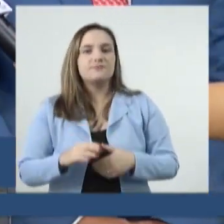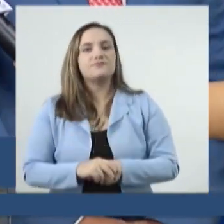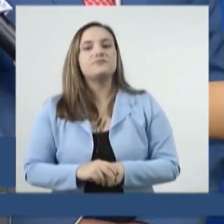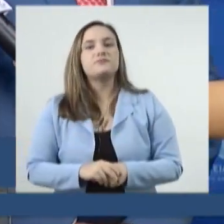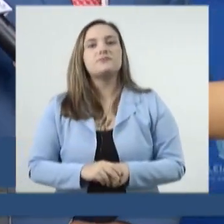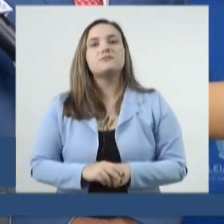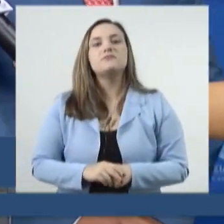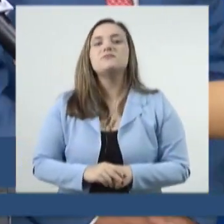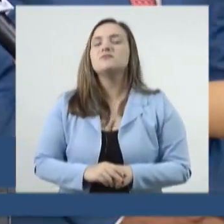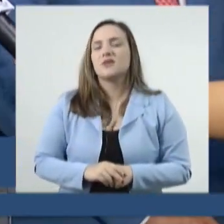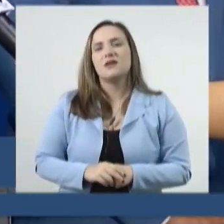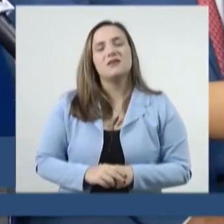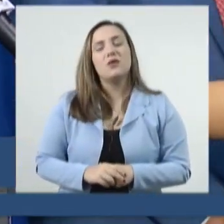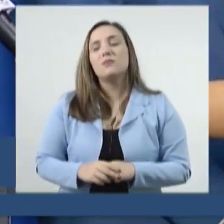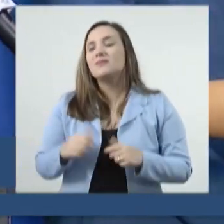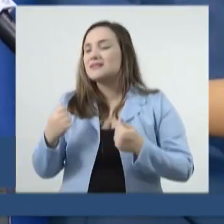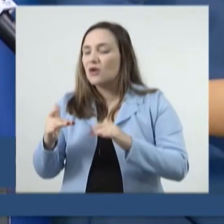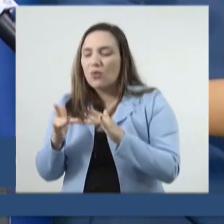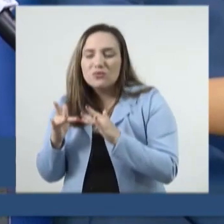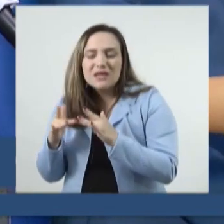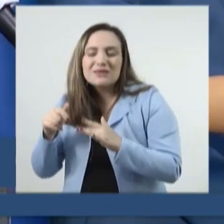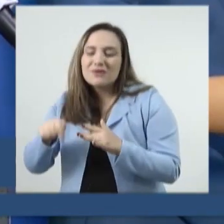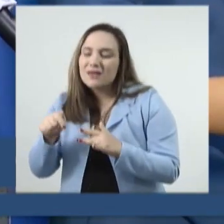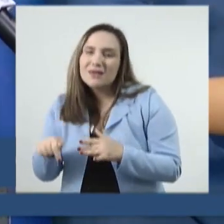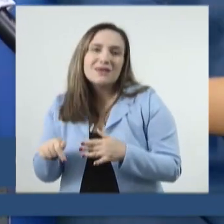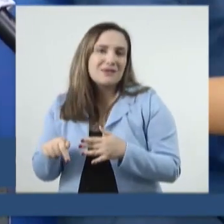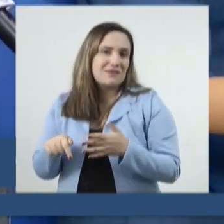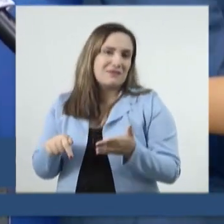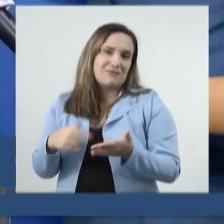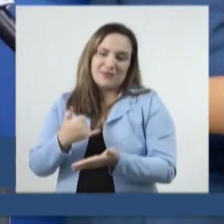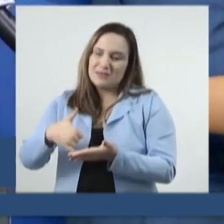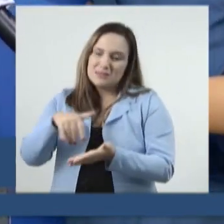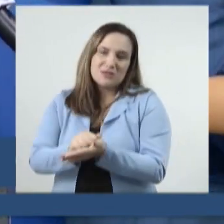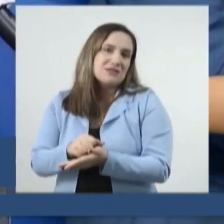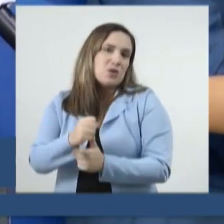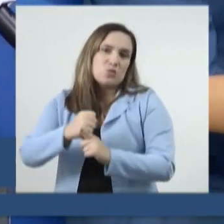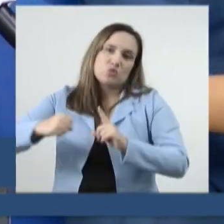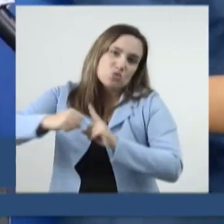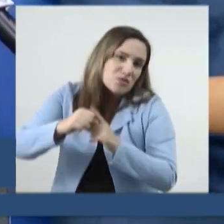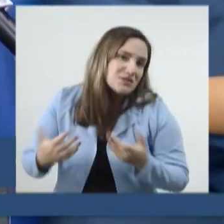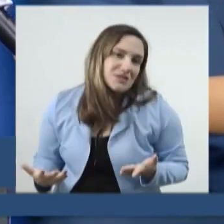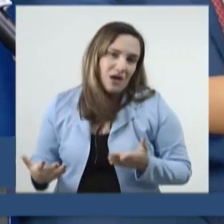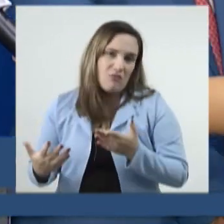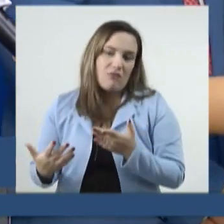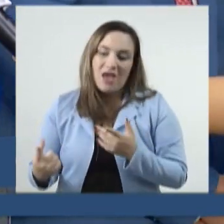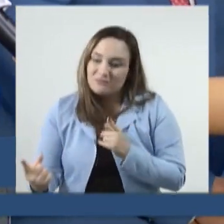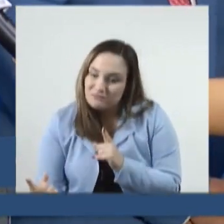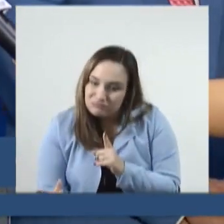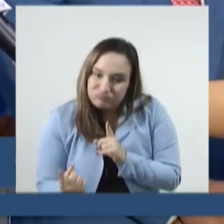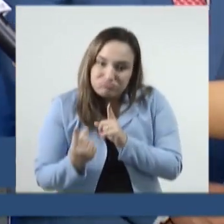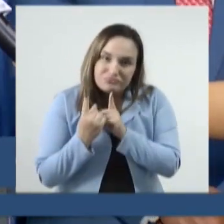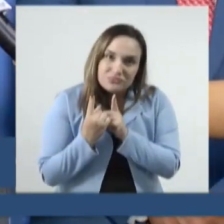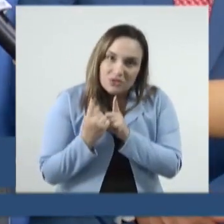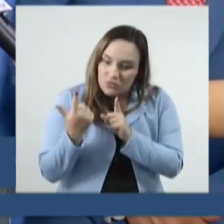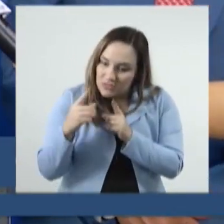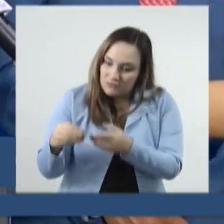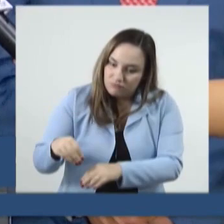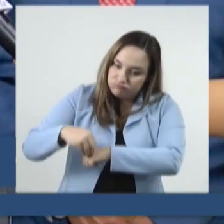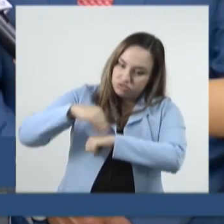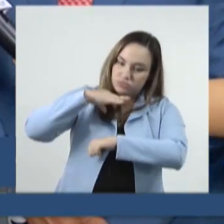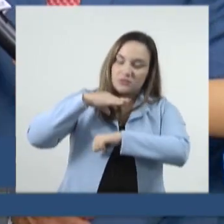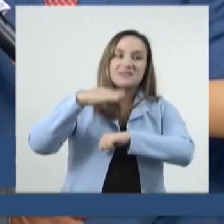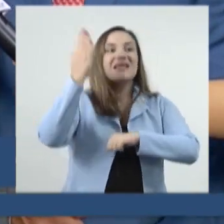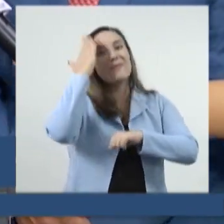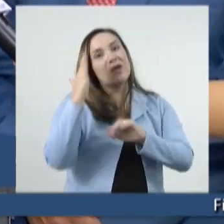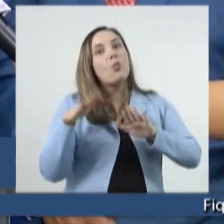pessoas estão no município. Então essa relação, ela tende a se aproximar no nosso governo para que a gente dê resultado cada vez mais efetivo